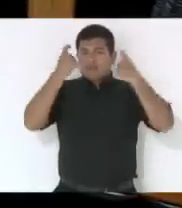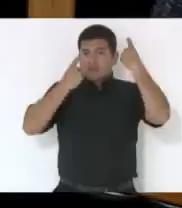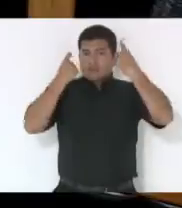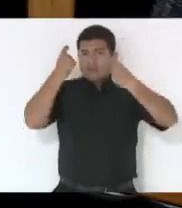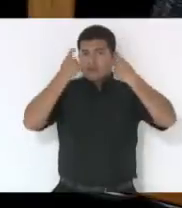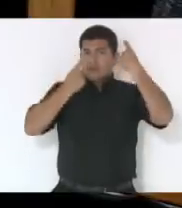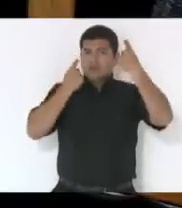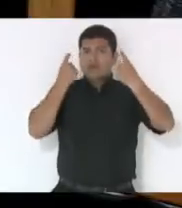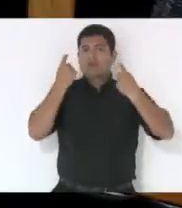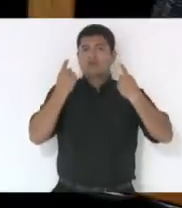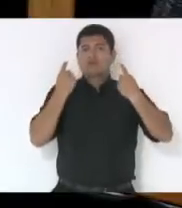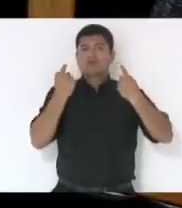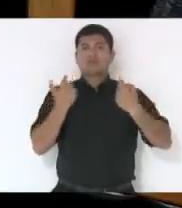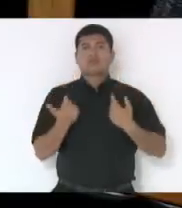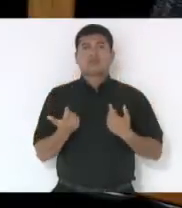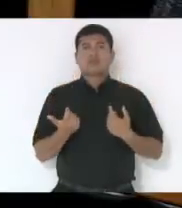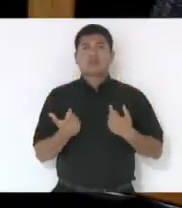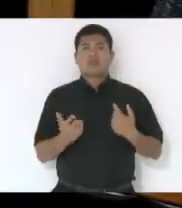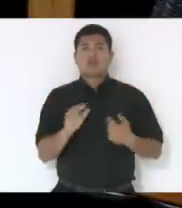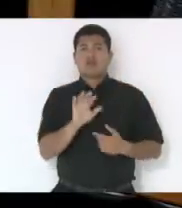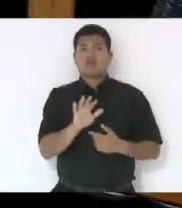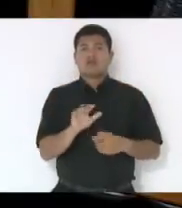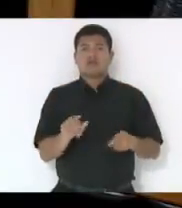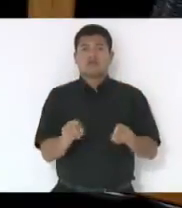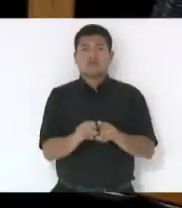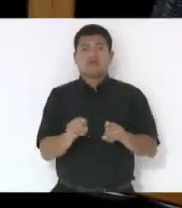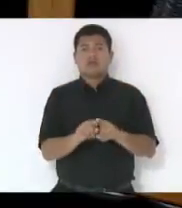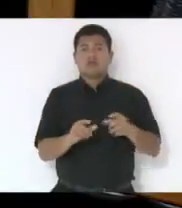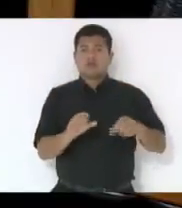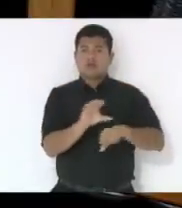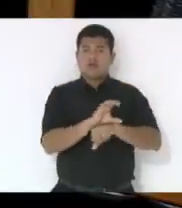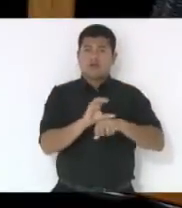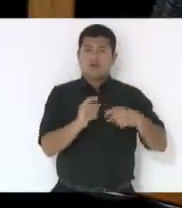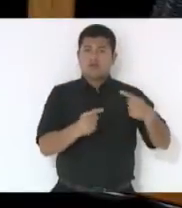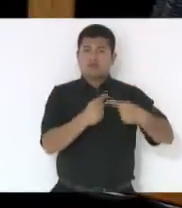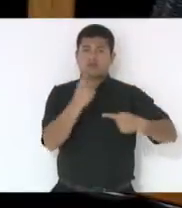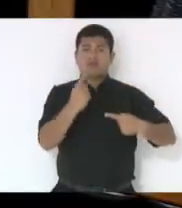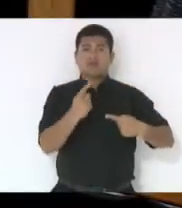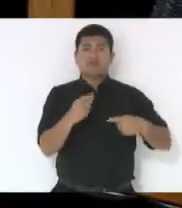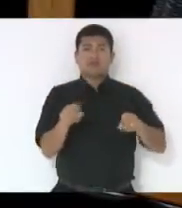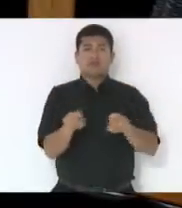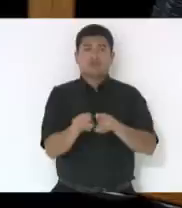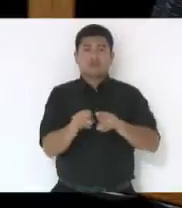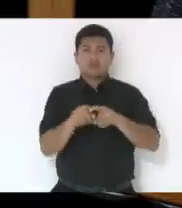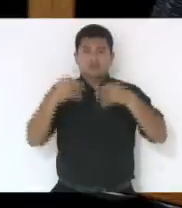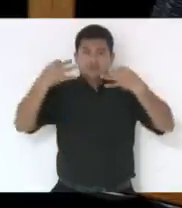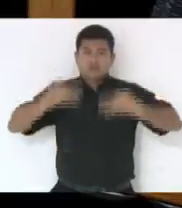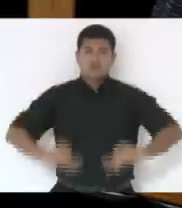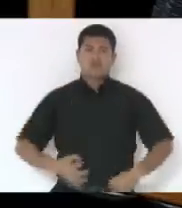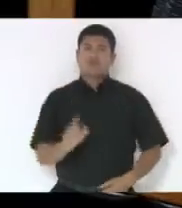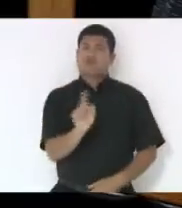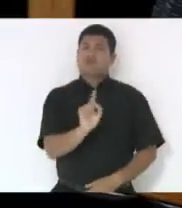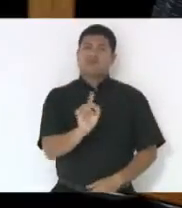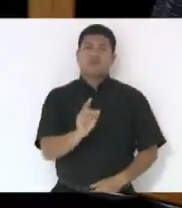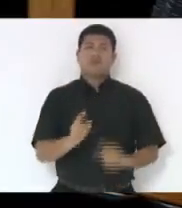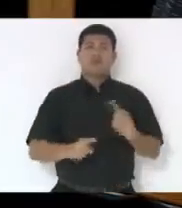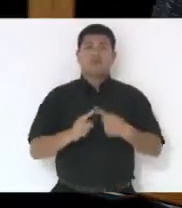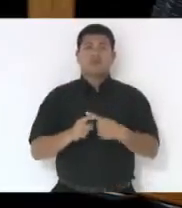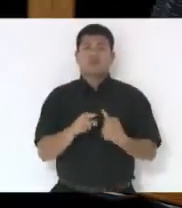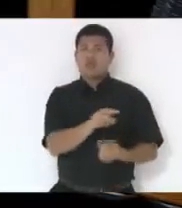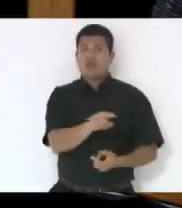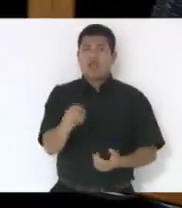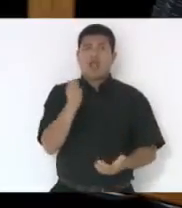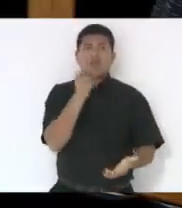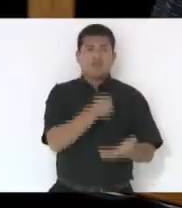Além da inconstitucionalidade, vejo que também da imoralidade. Da imoralidade. porque aqueles que pagam em dia,